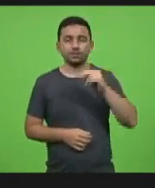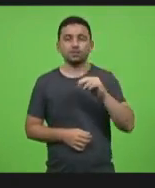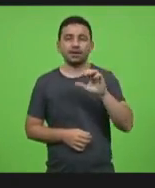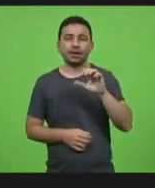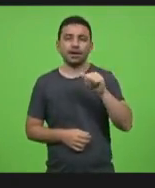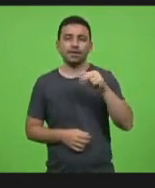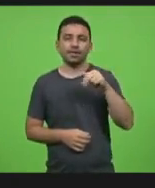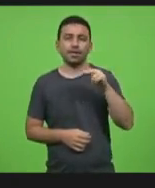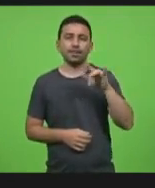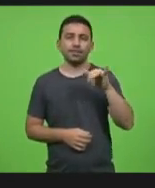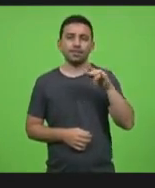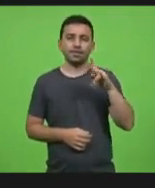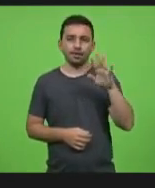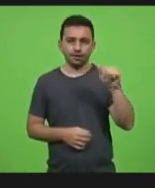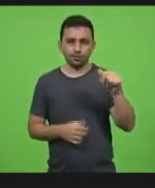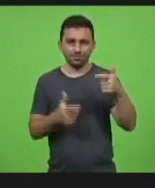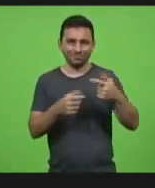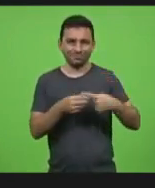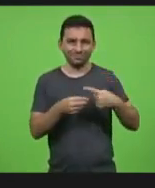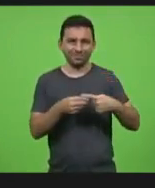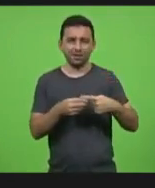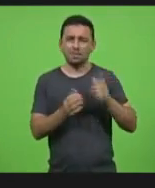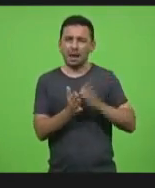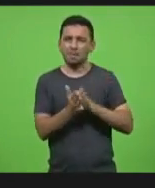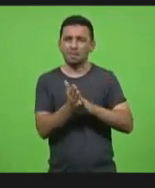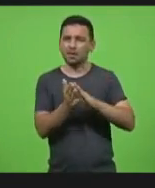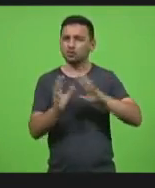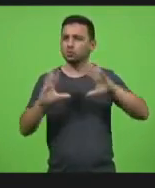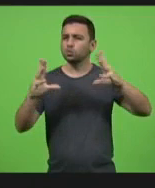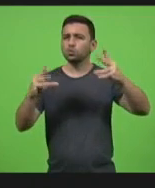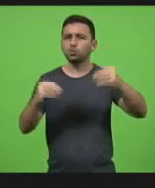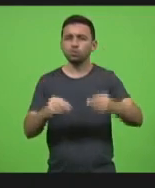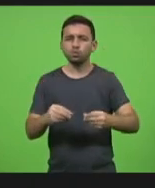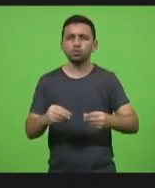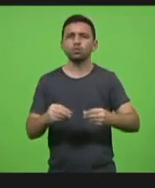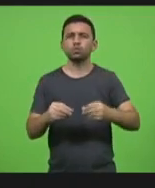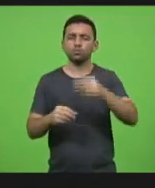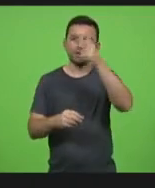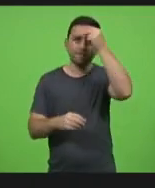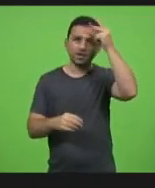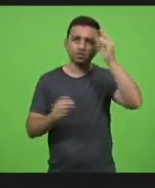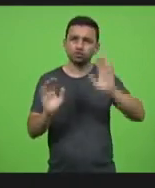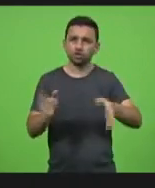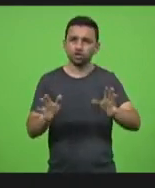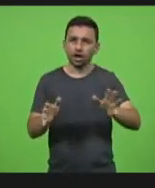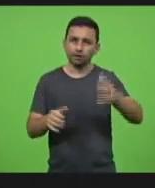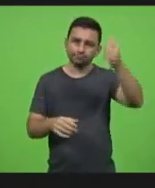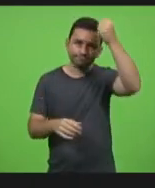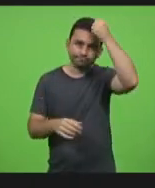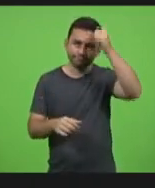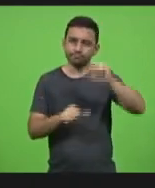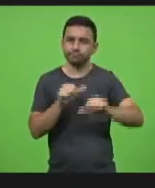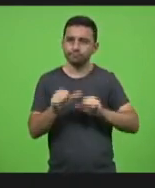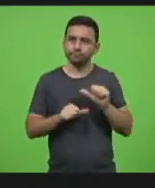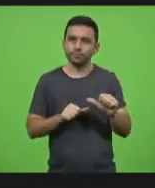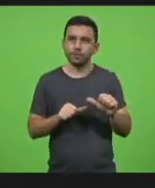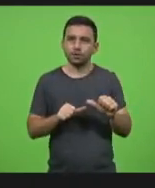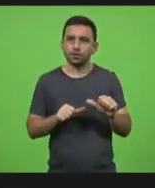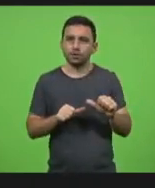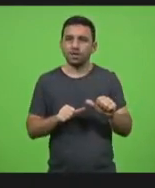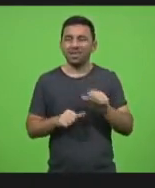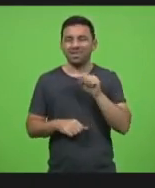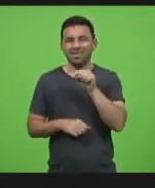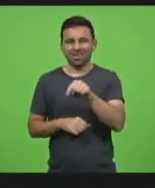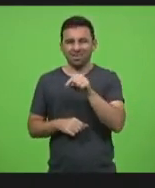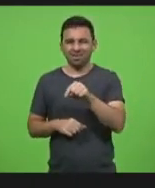parabenizar todos os prefeitos que reverteram essa situação porque o vírus não é um vampiro ele não ataca só